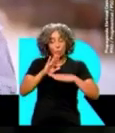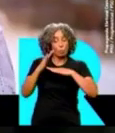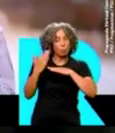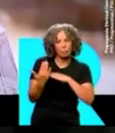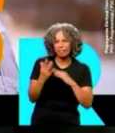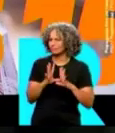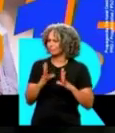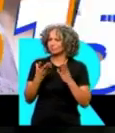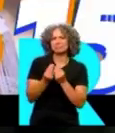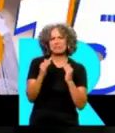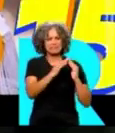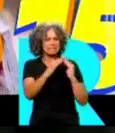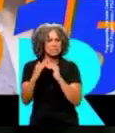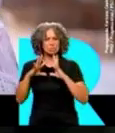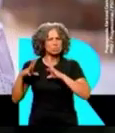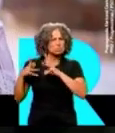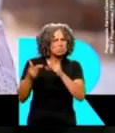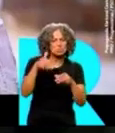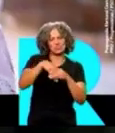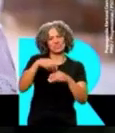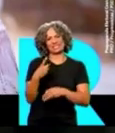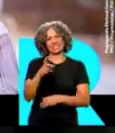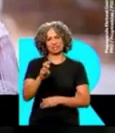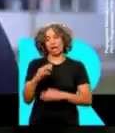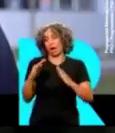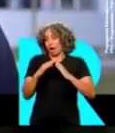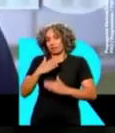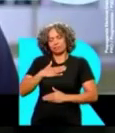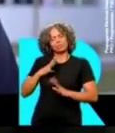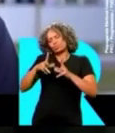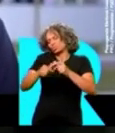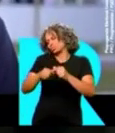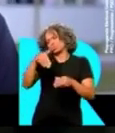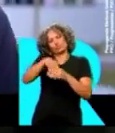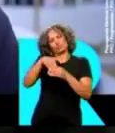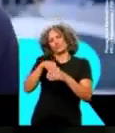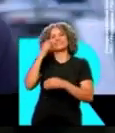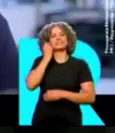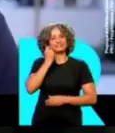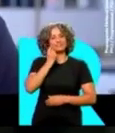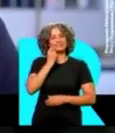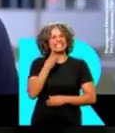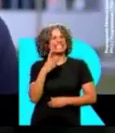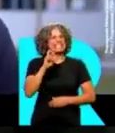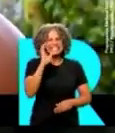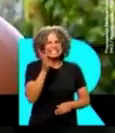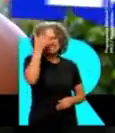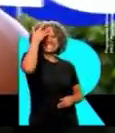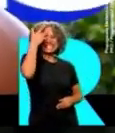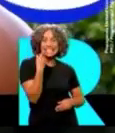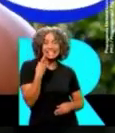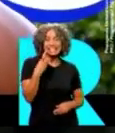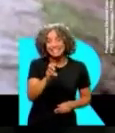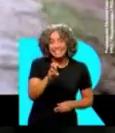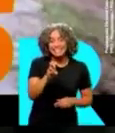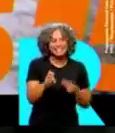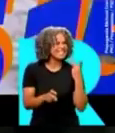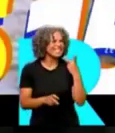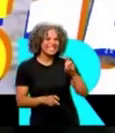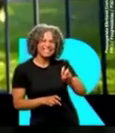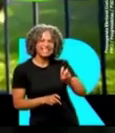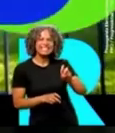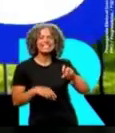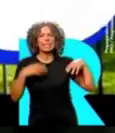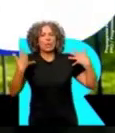O bairro é 15, a família, os vizinhos, todo mundo é 15. Na minha casa, todo mundo vai votar no Ricardo Nunes. 15 na cabeça. É